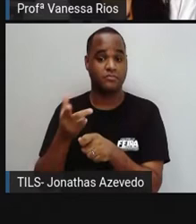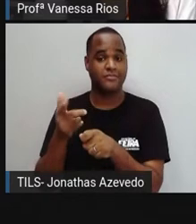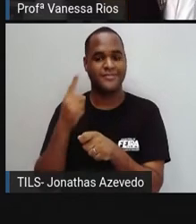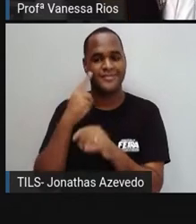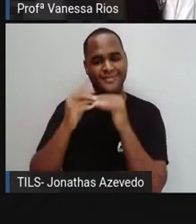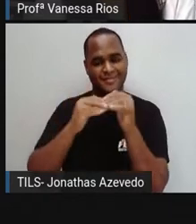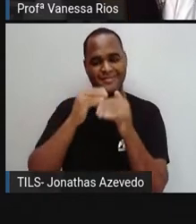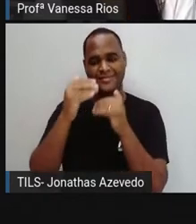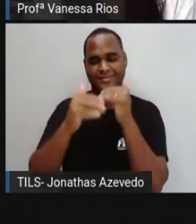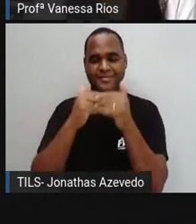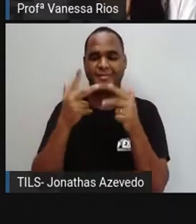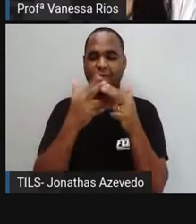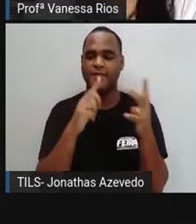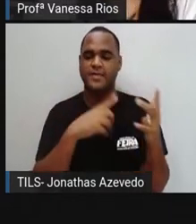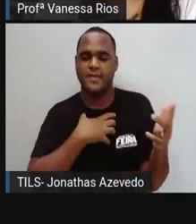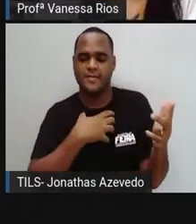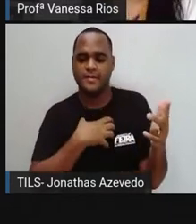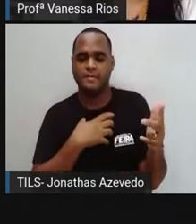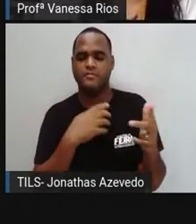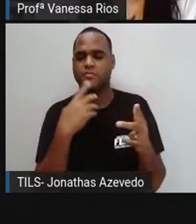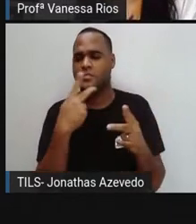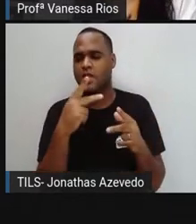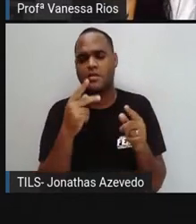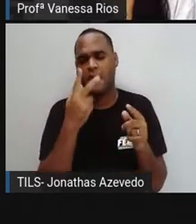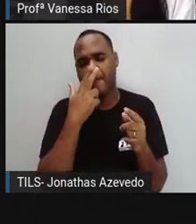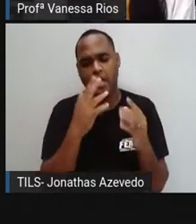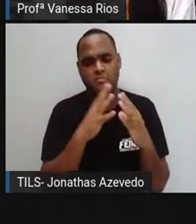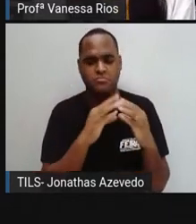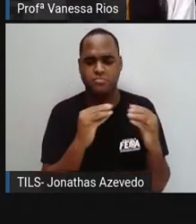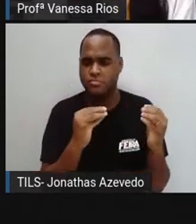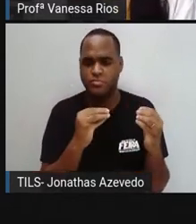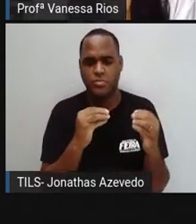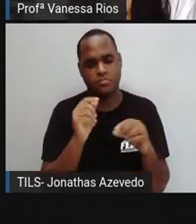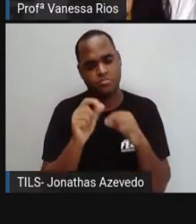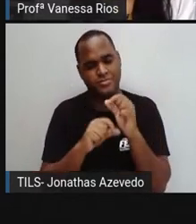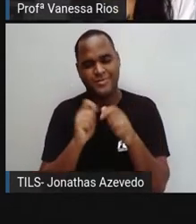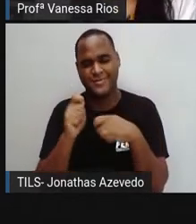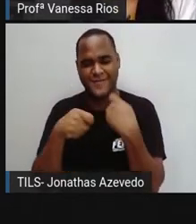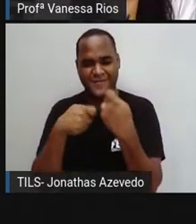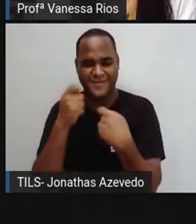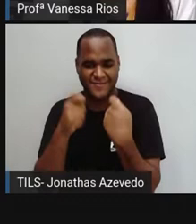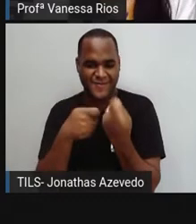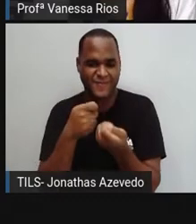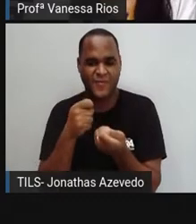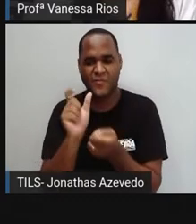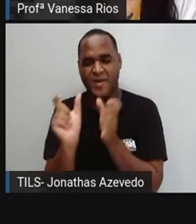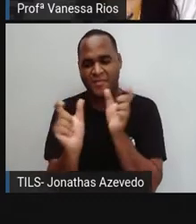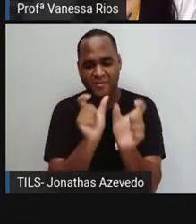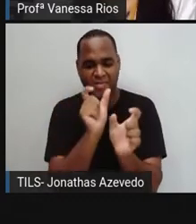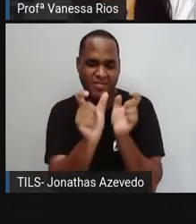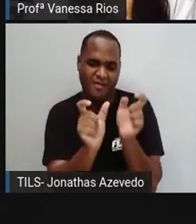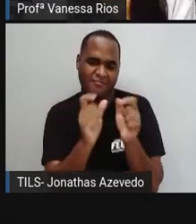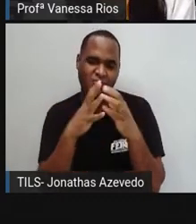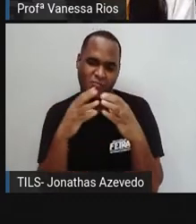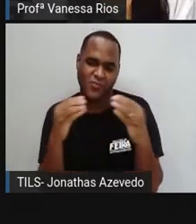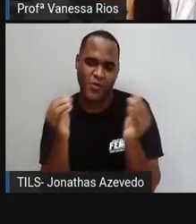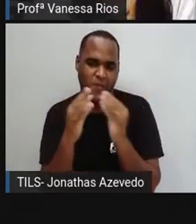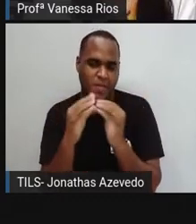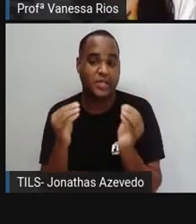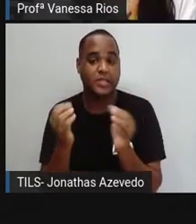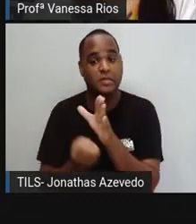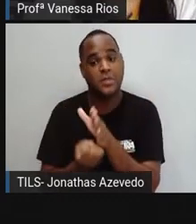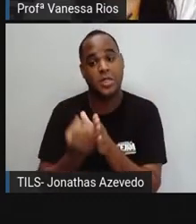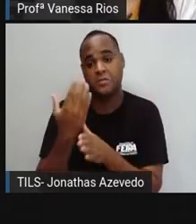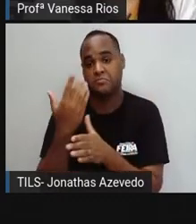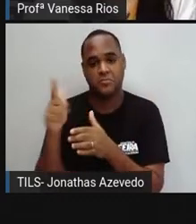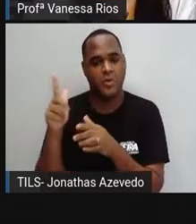e aí, em muitas situações, elas também deixam de existir, novas gírias aparecem. E isso também varia em relação aos